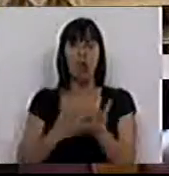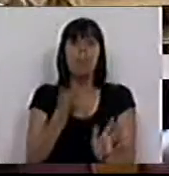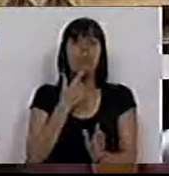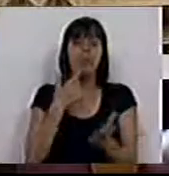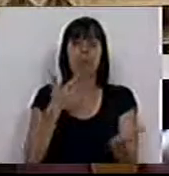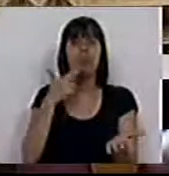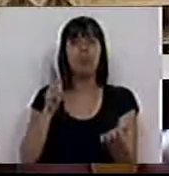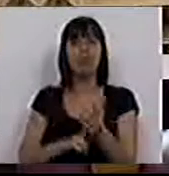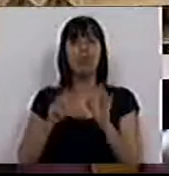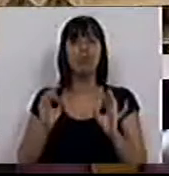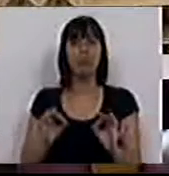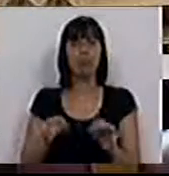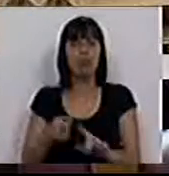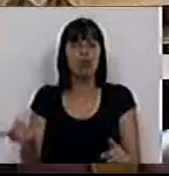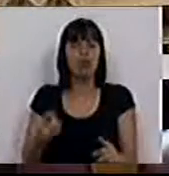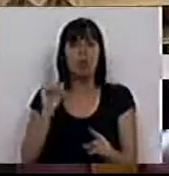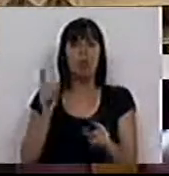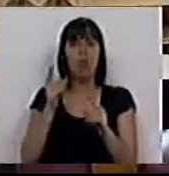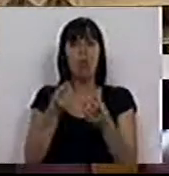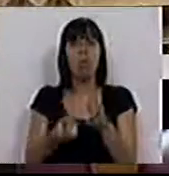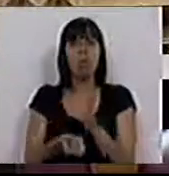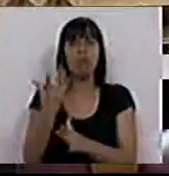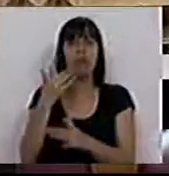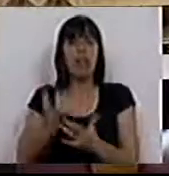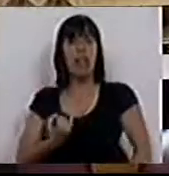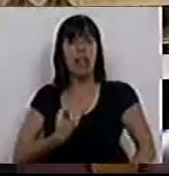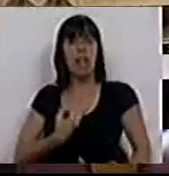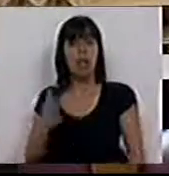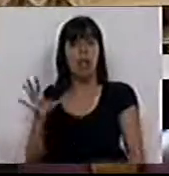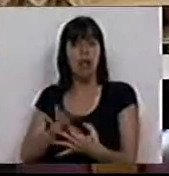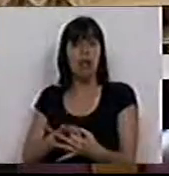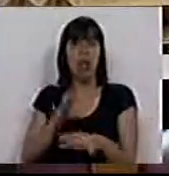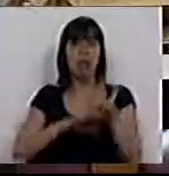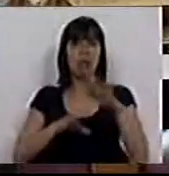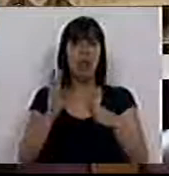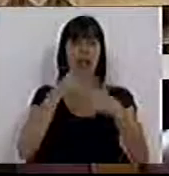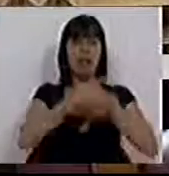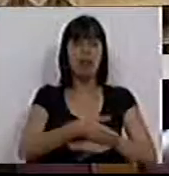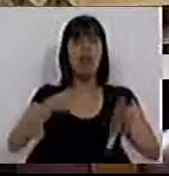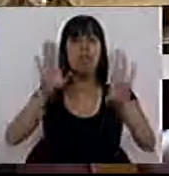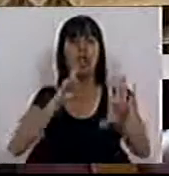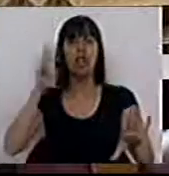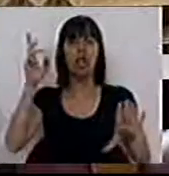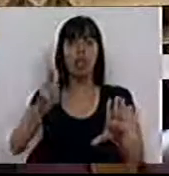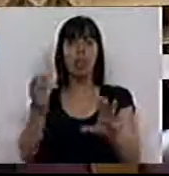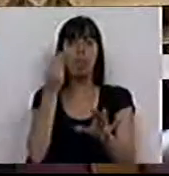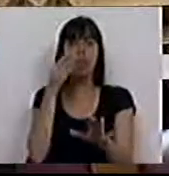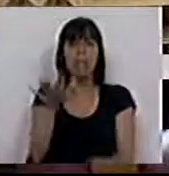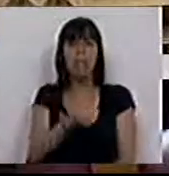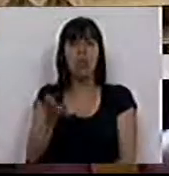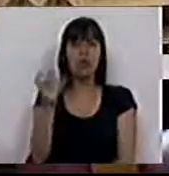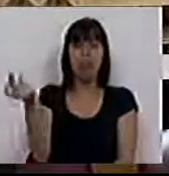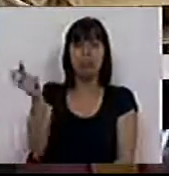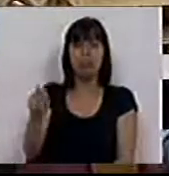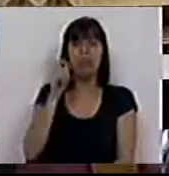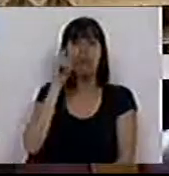percebe que verdadeiramente elas não são nenhuma raiz de identidade na sua atuação, mas sim respostas circunstanciais